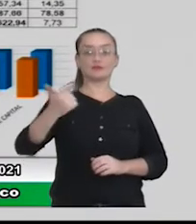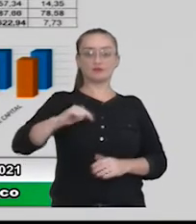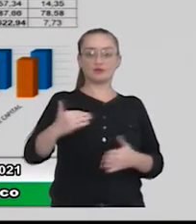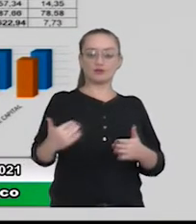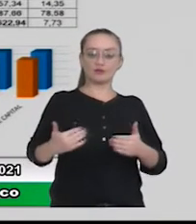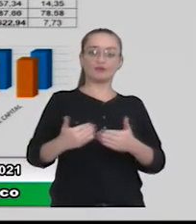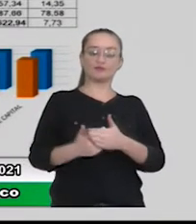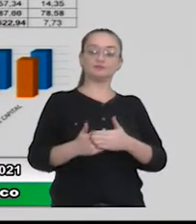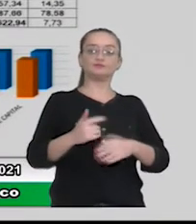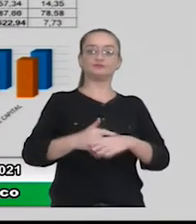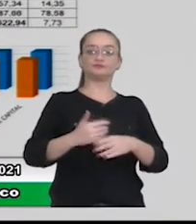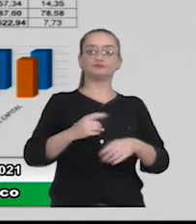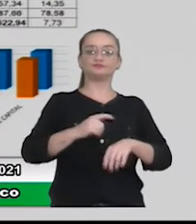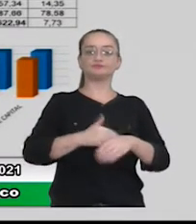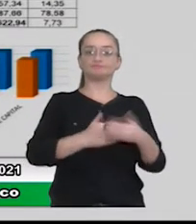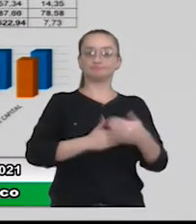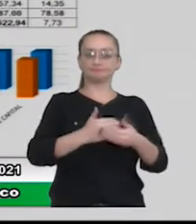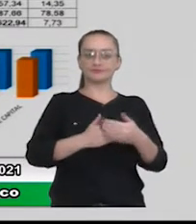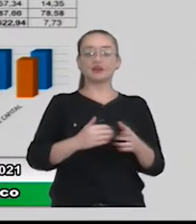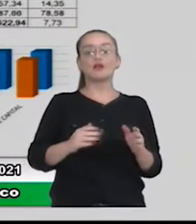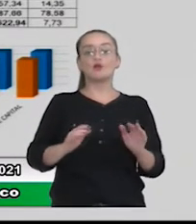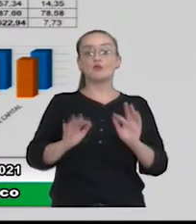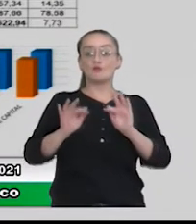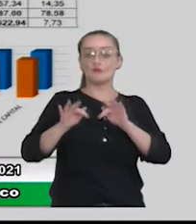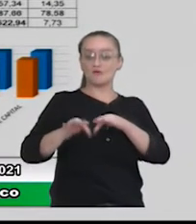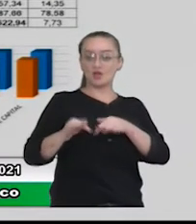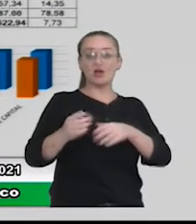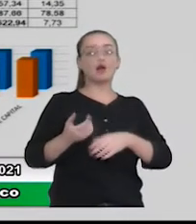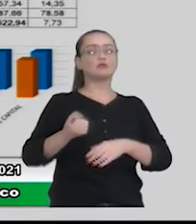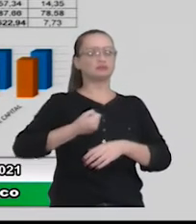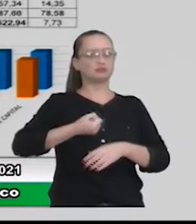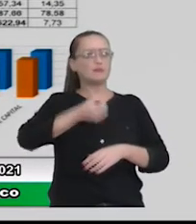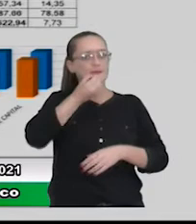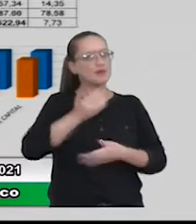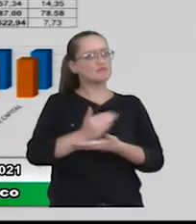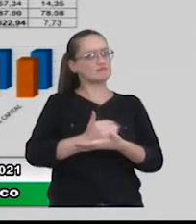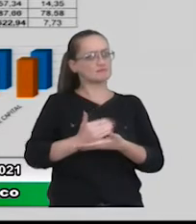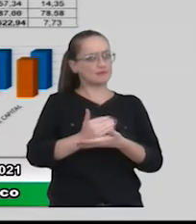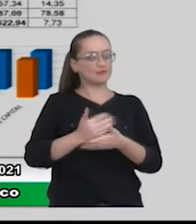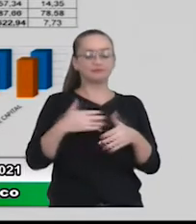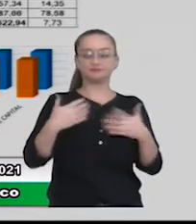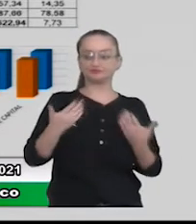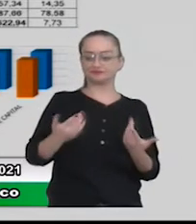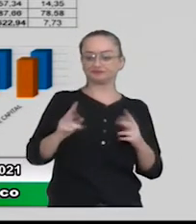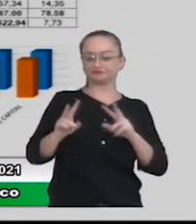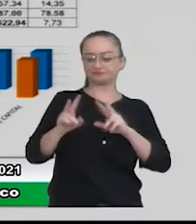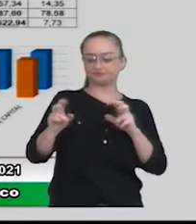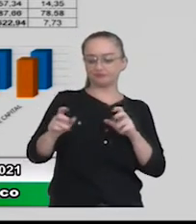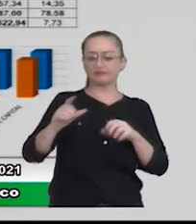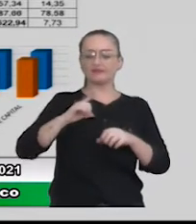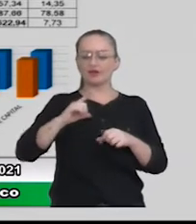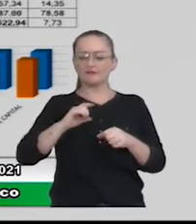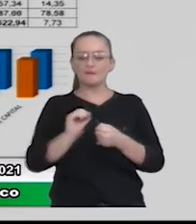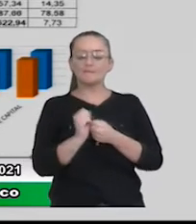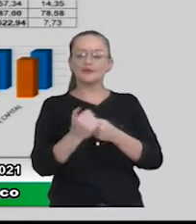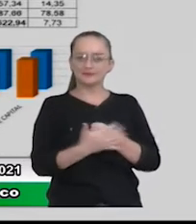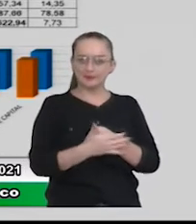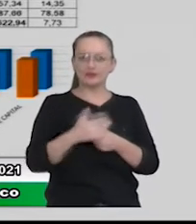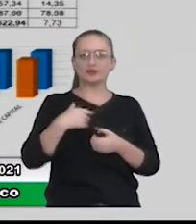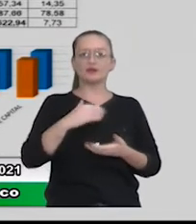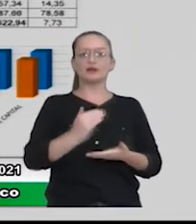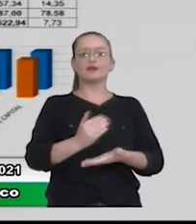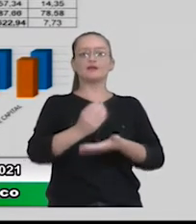exercício e a gente conseguiu fechar com um número muito bom de receita. Então, em relação, mesmo com pandemia, recebendo o